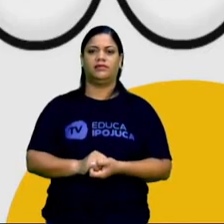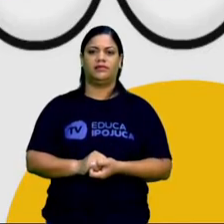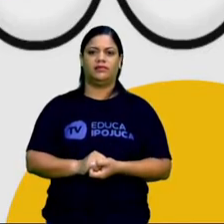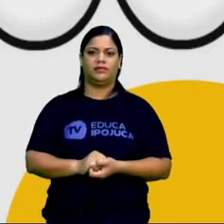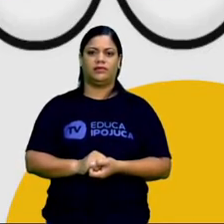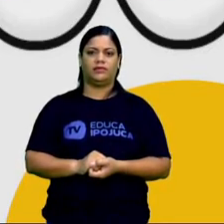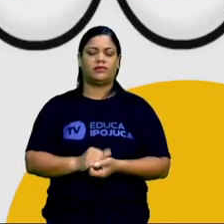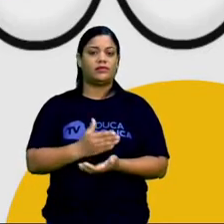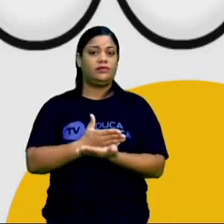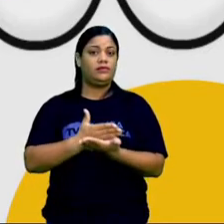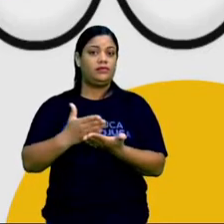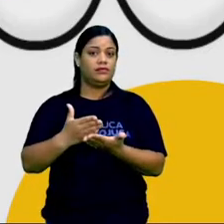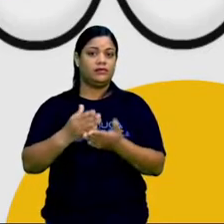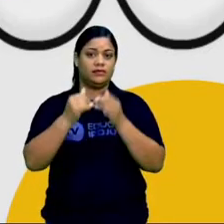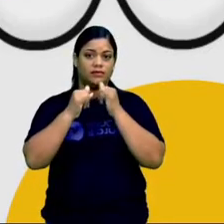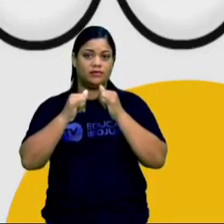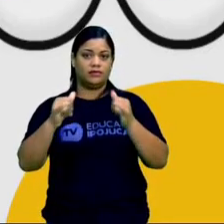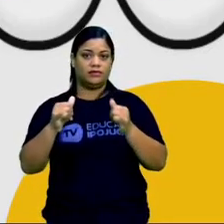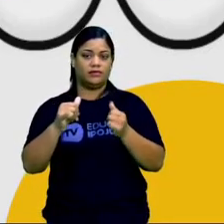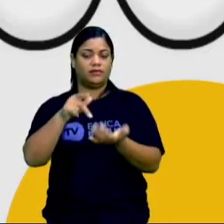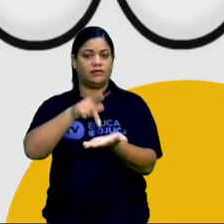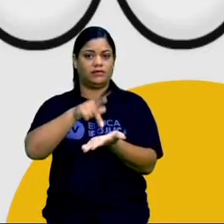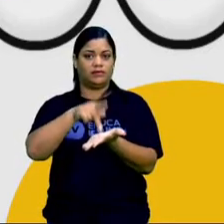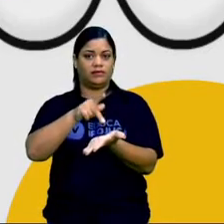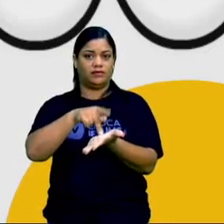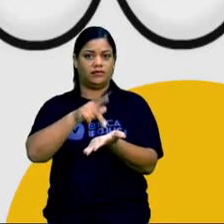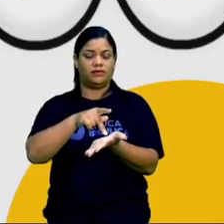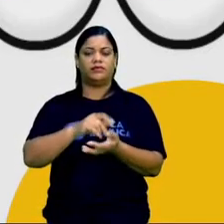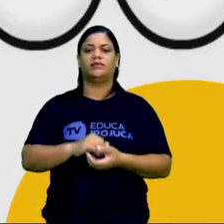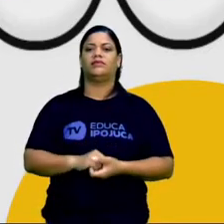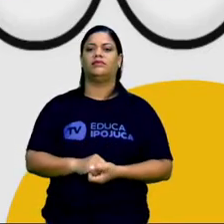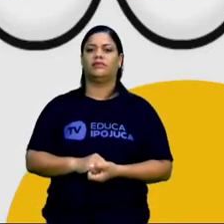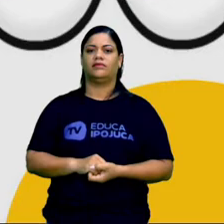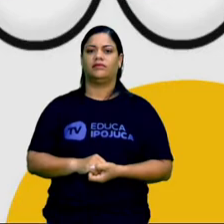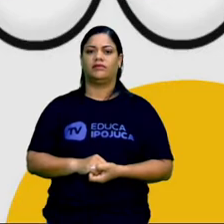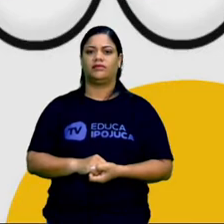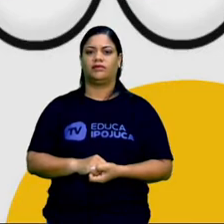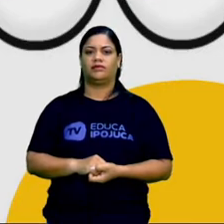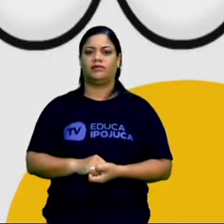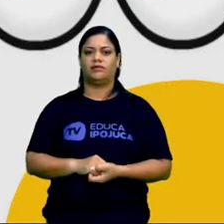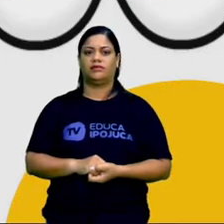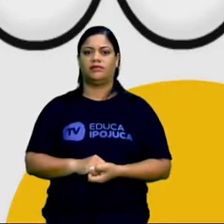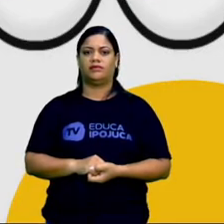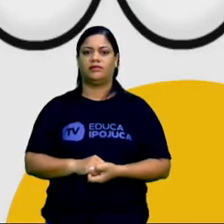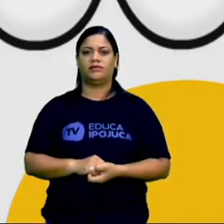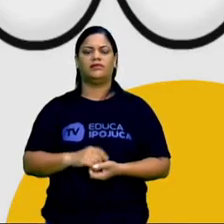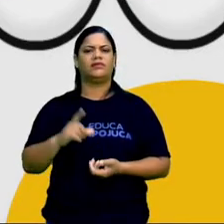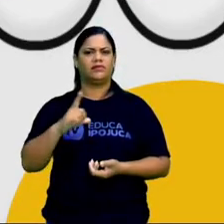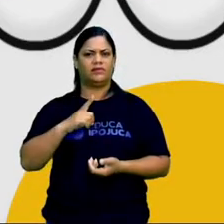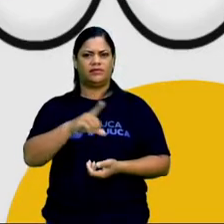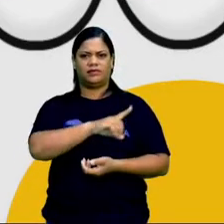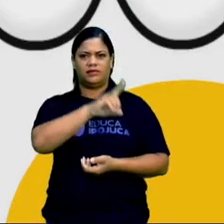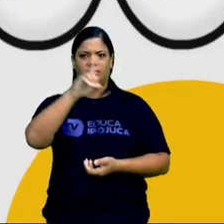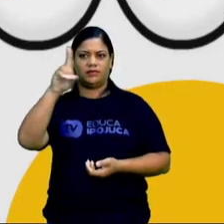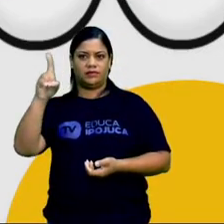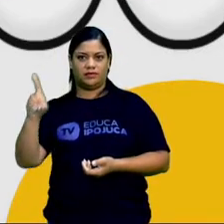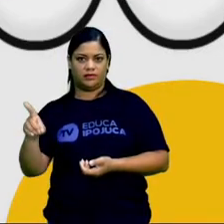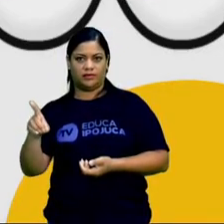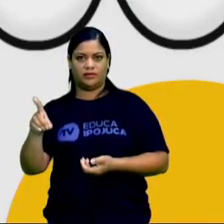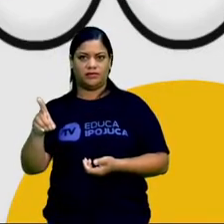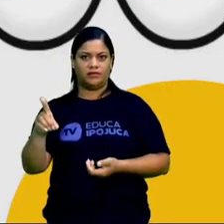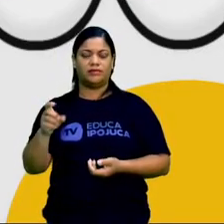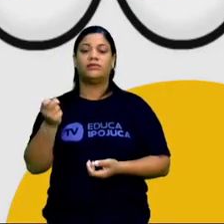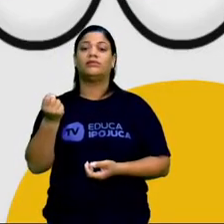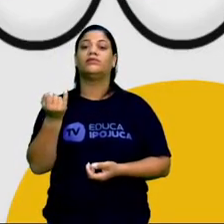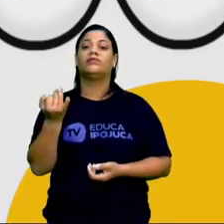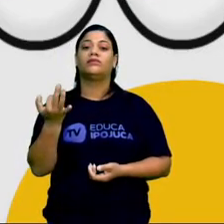vindo aquela notícia, se esse site, se ele existe de verdade. A notícia tem data? Então, quando foi que ela foi publicada?